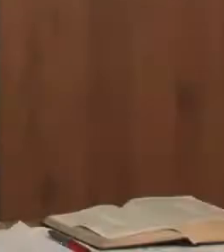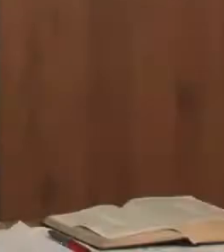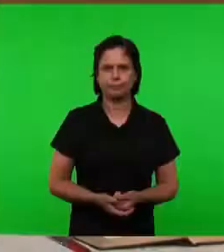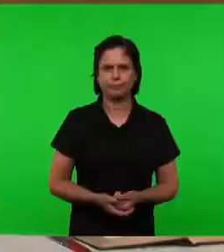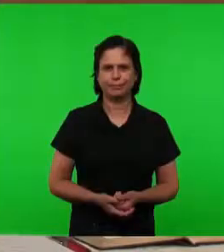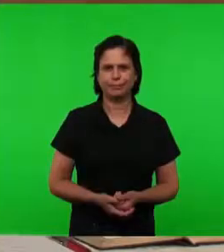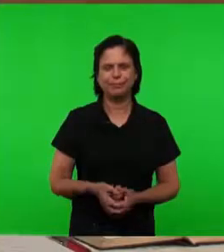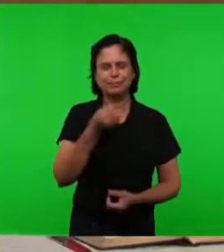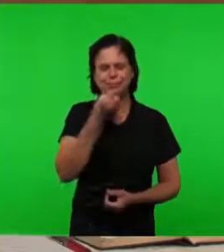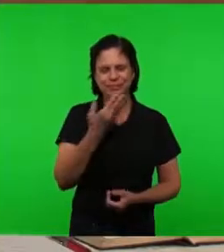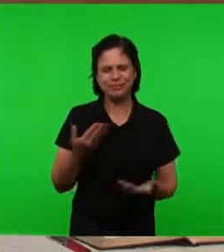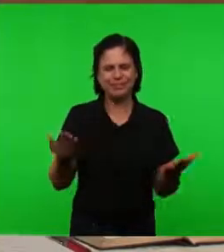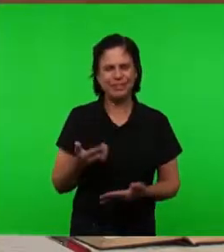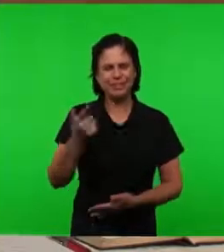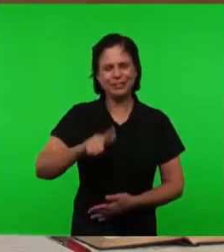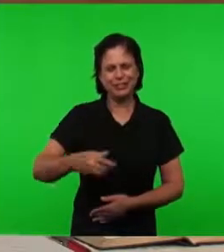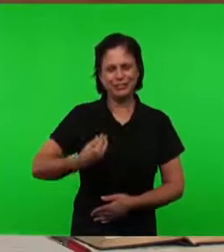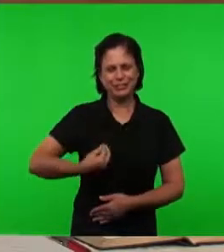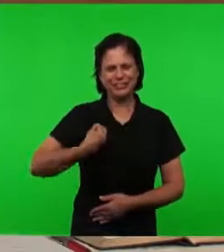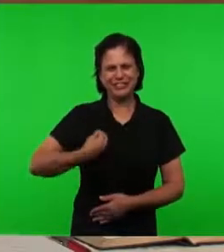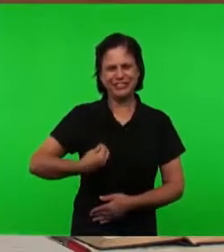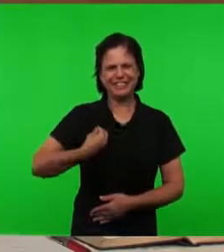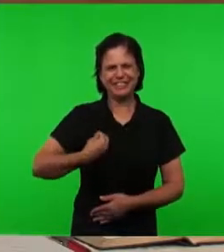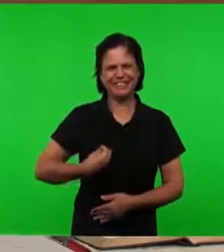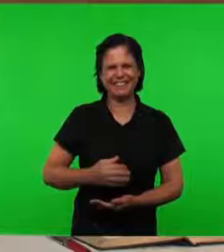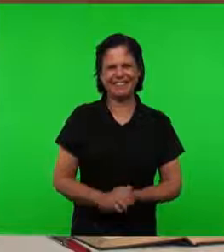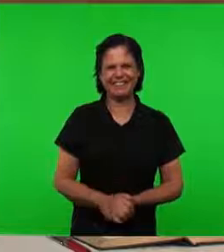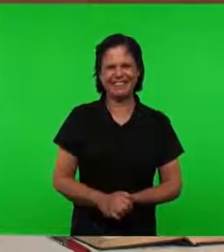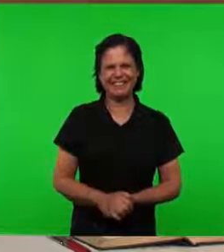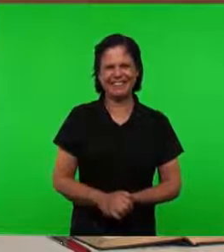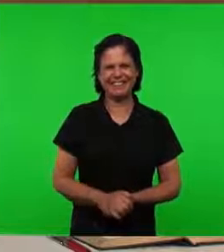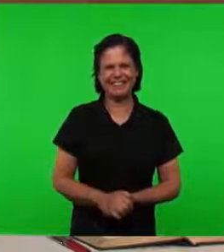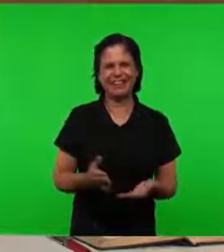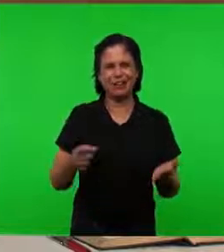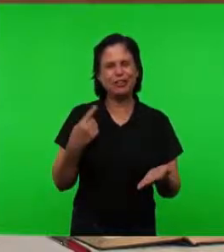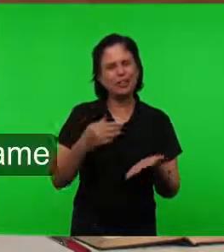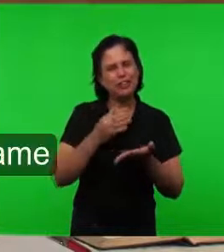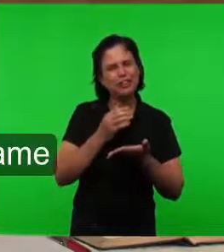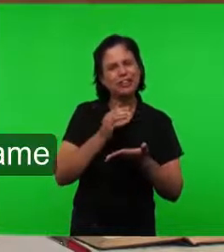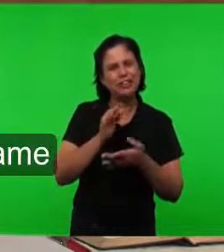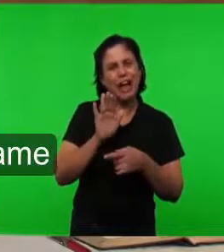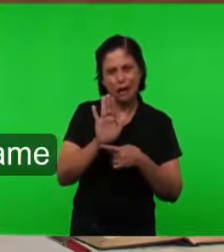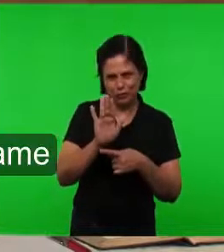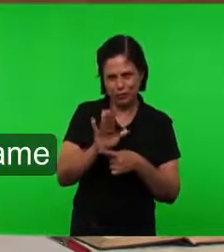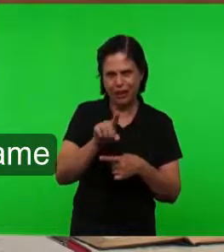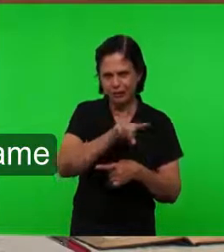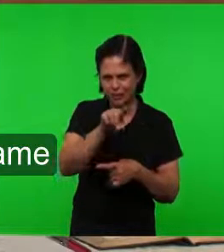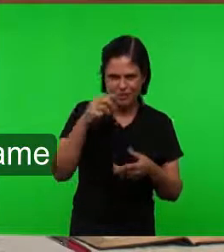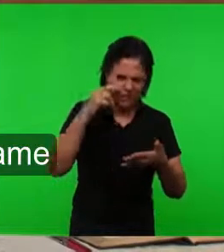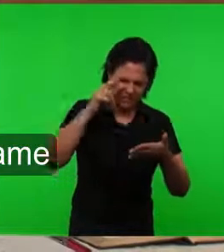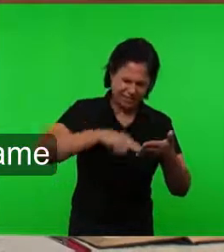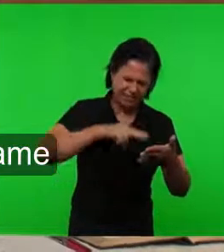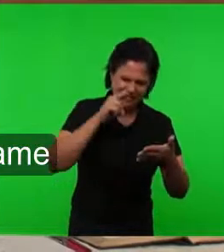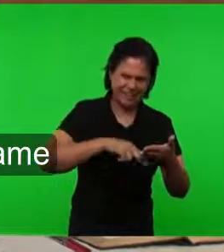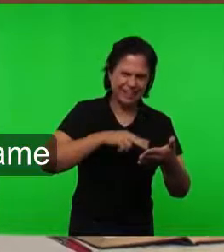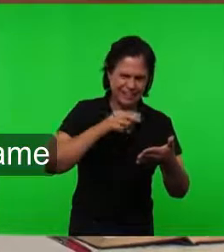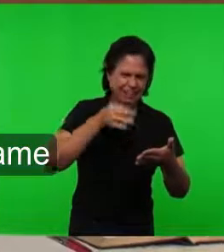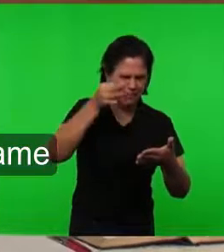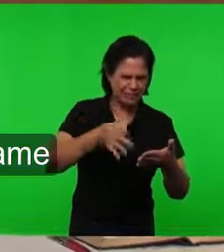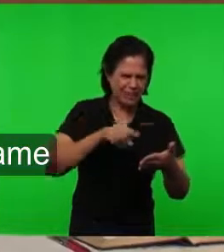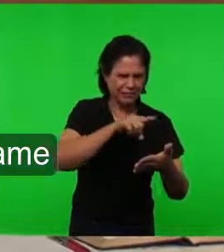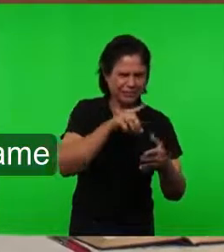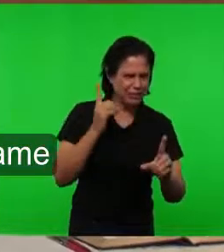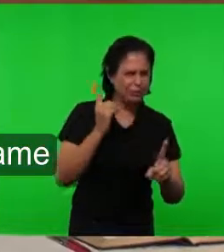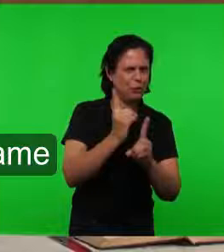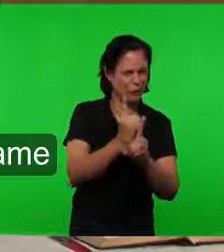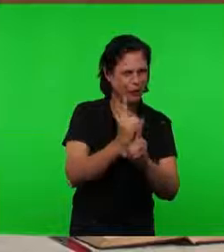Muito bem irmãos Nós estamos agora Para cooperar com os irmãos Certamente os irmãos leram Encontraram a parábola Encontraram por